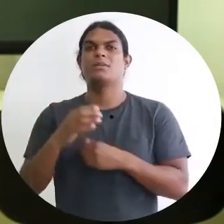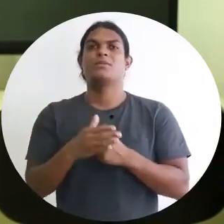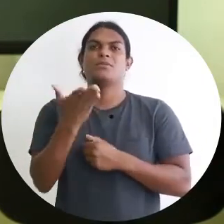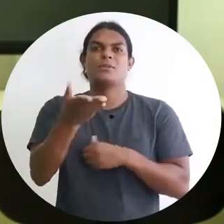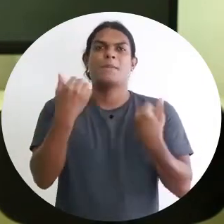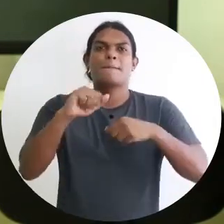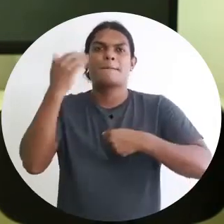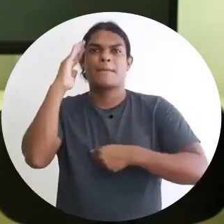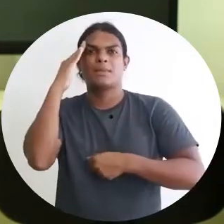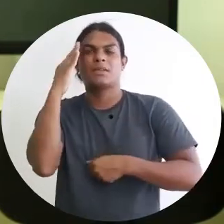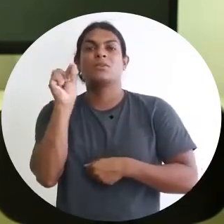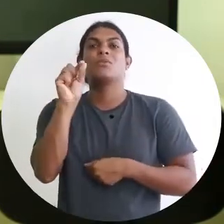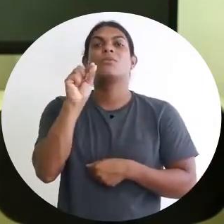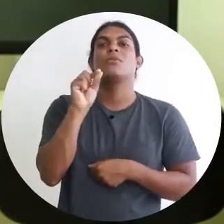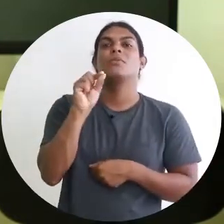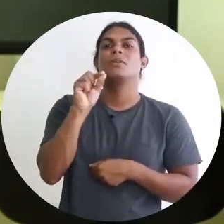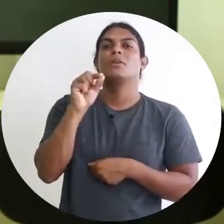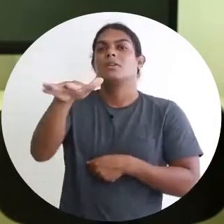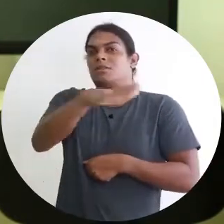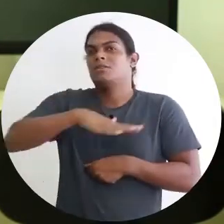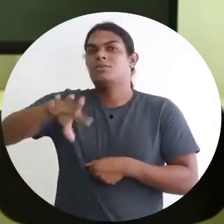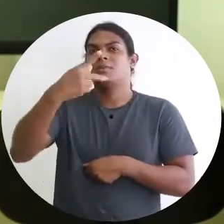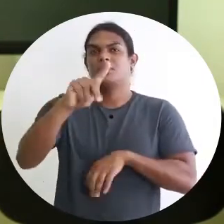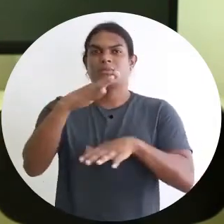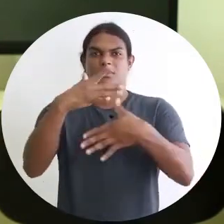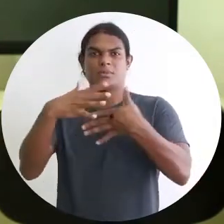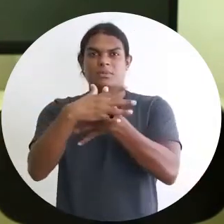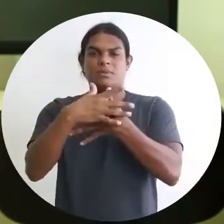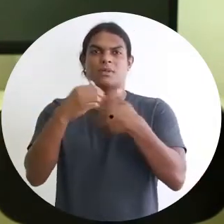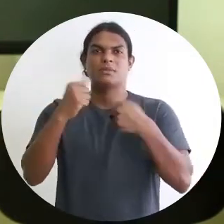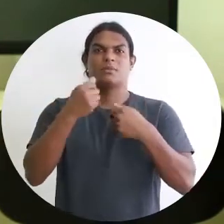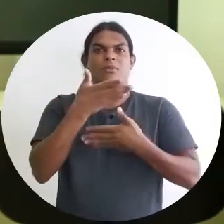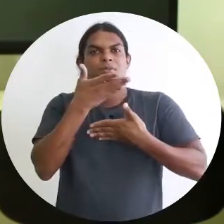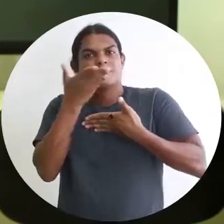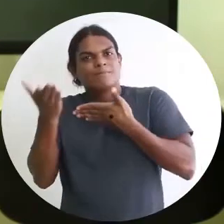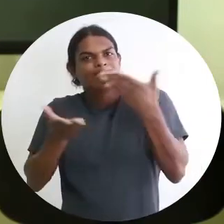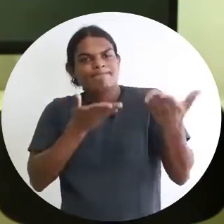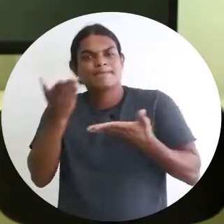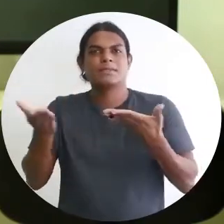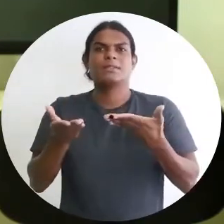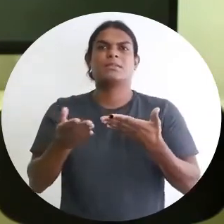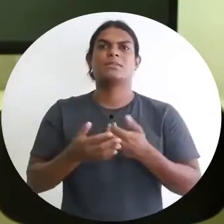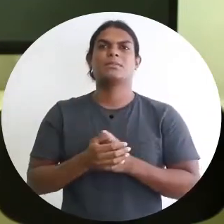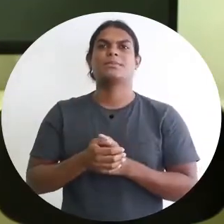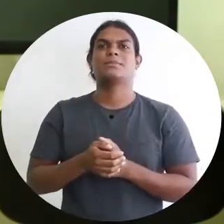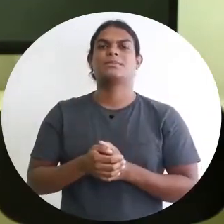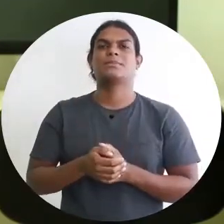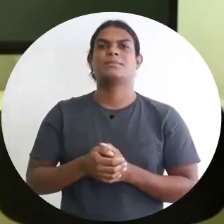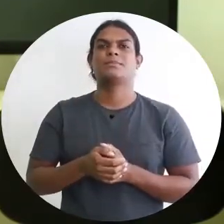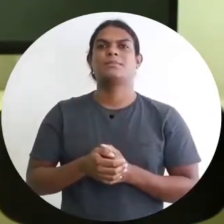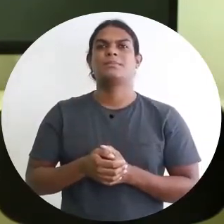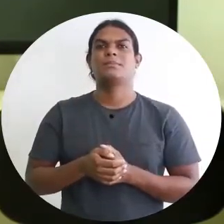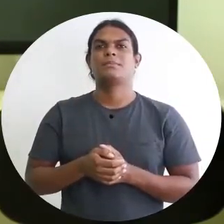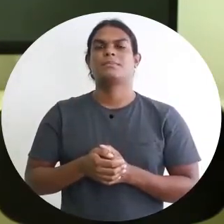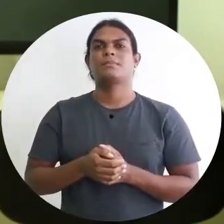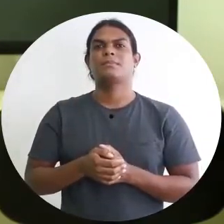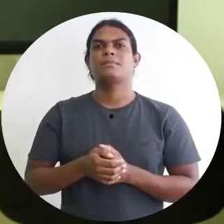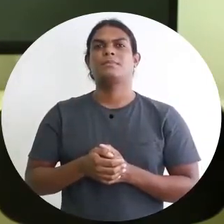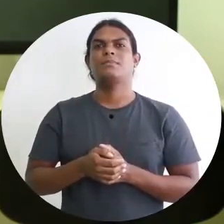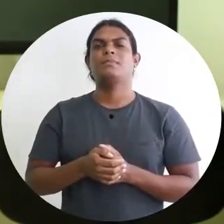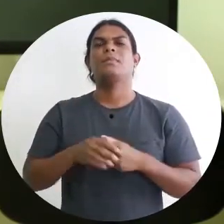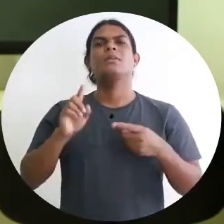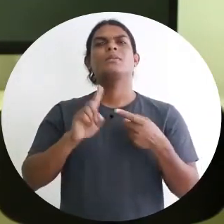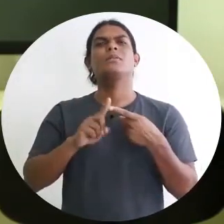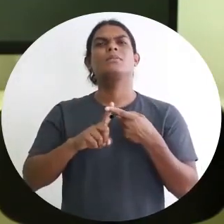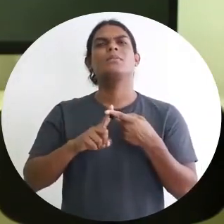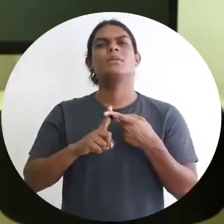da sua cidade você pode estar observando para fazer essa atividade. A gente precisa falar um pouquinho também sobre a questão